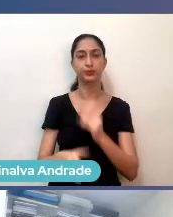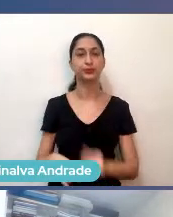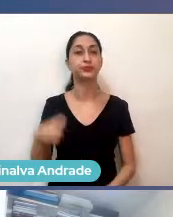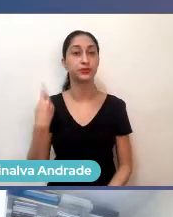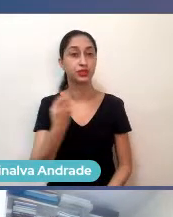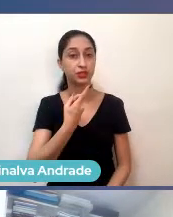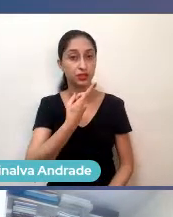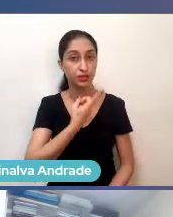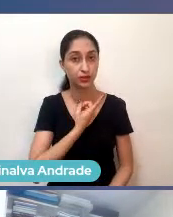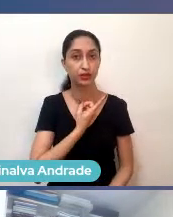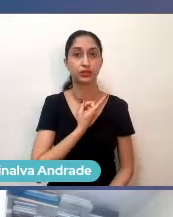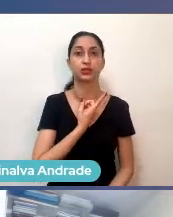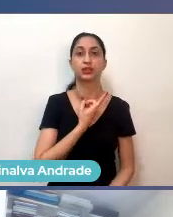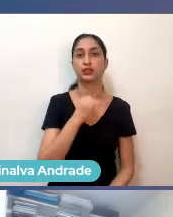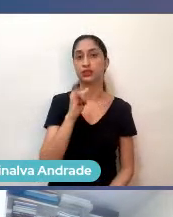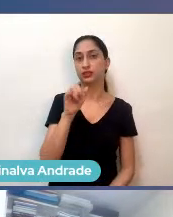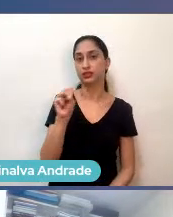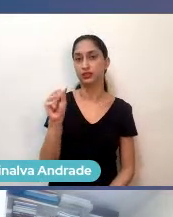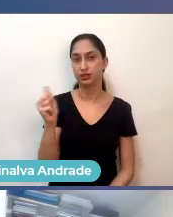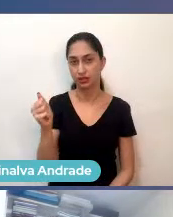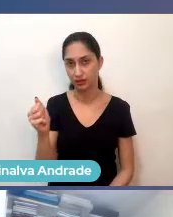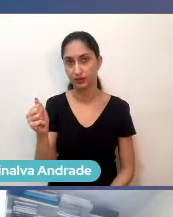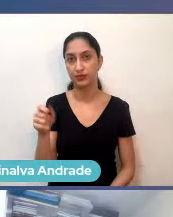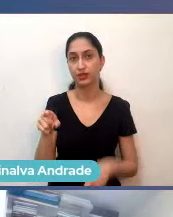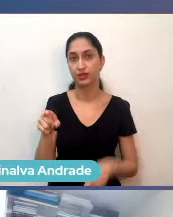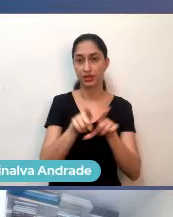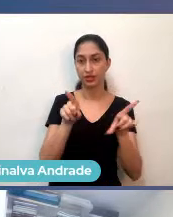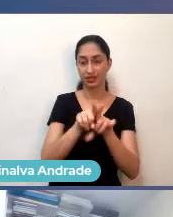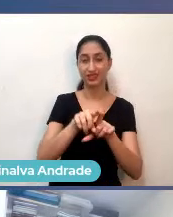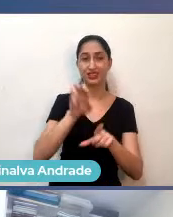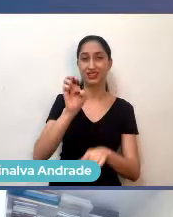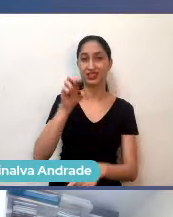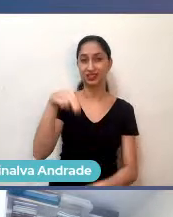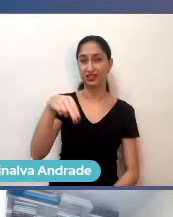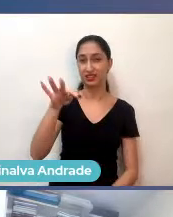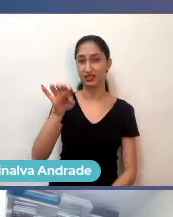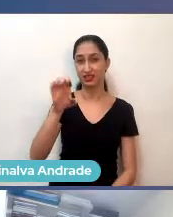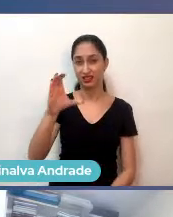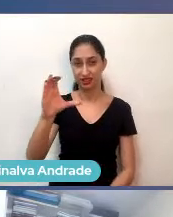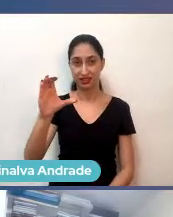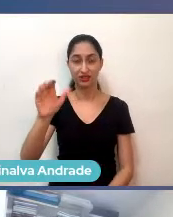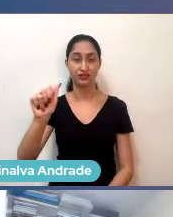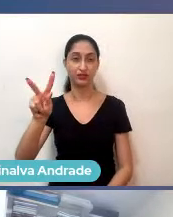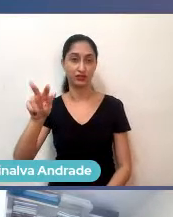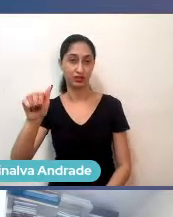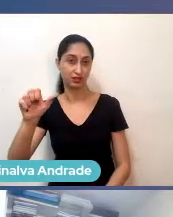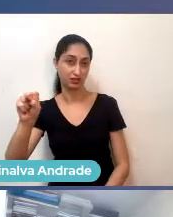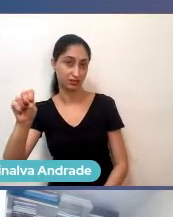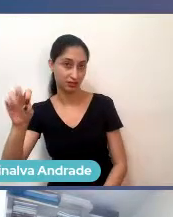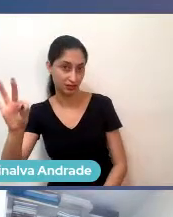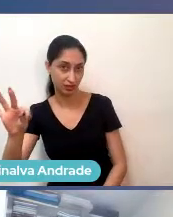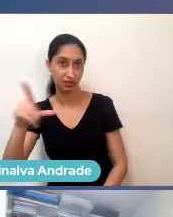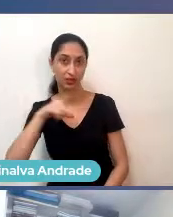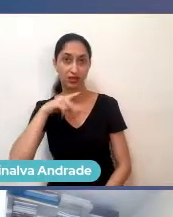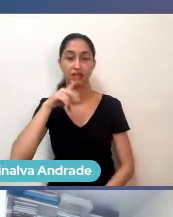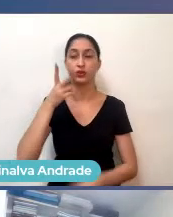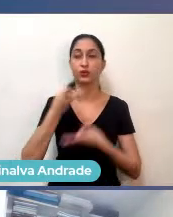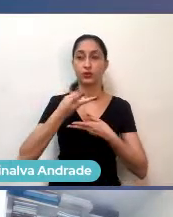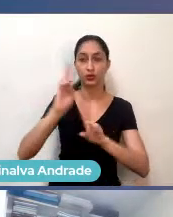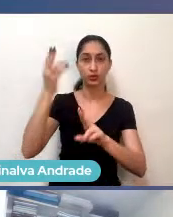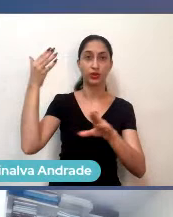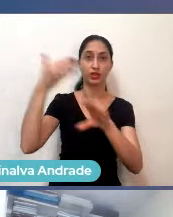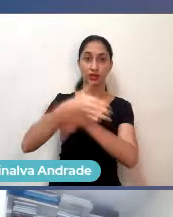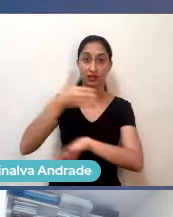Incubatep, a ISA e a Intecvast, que estão se estruturando, tem fluxo contínuo de entrada de startups